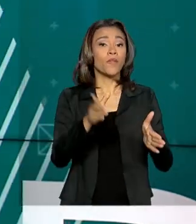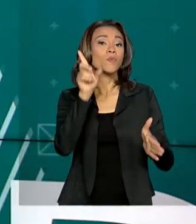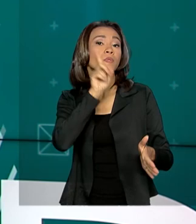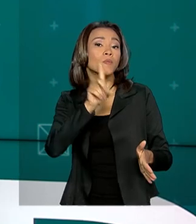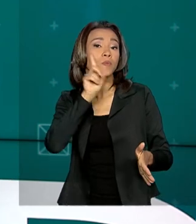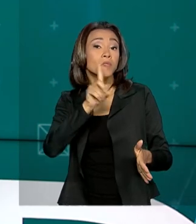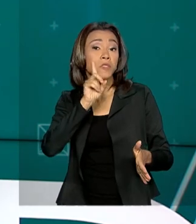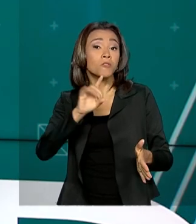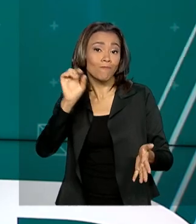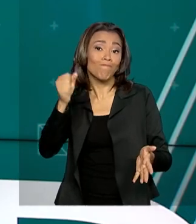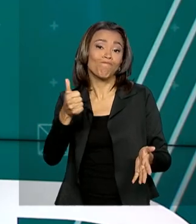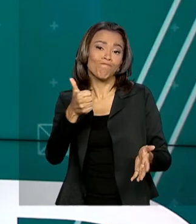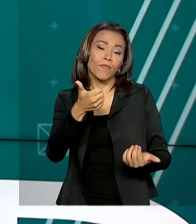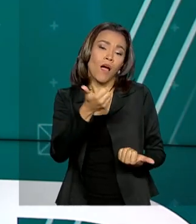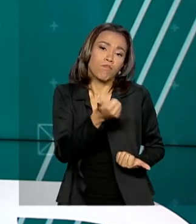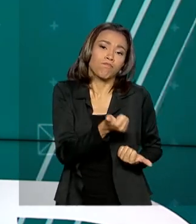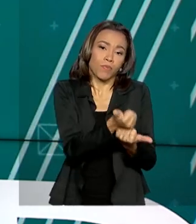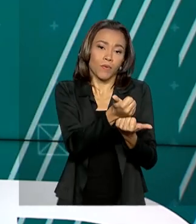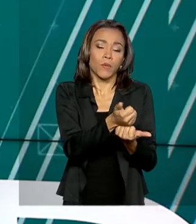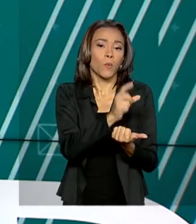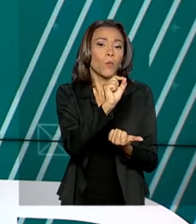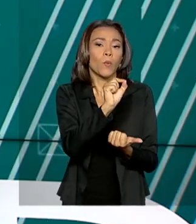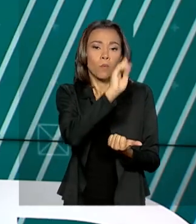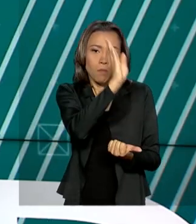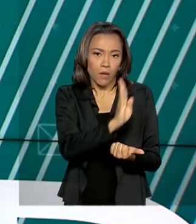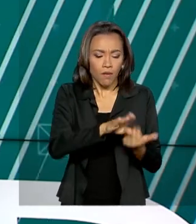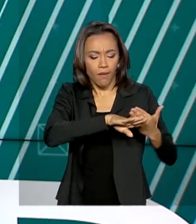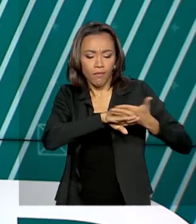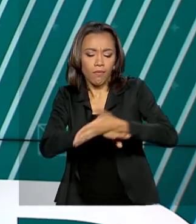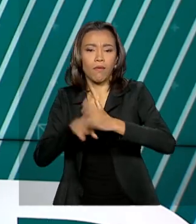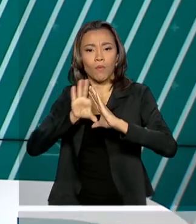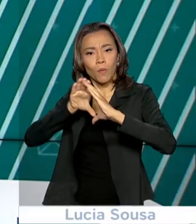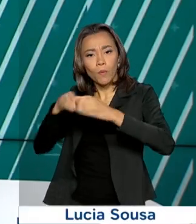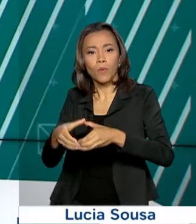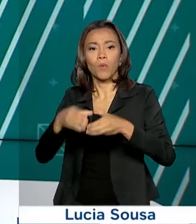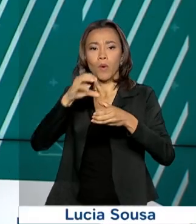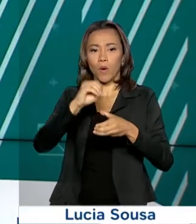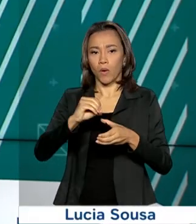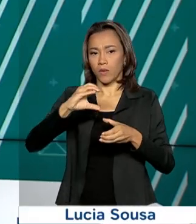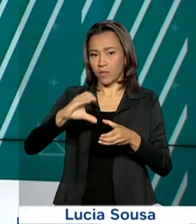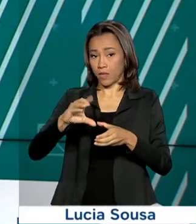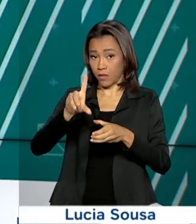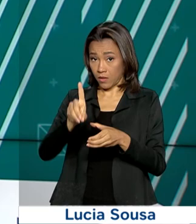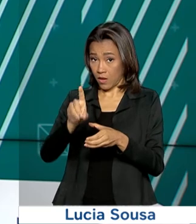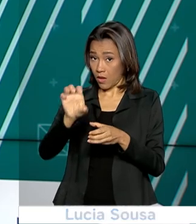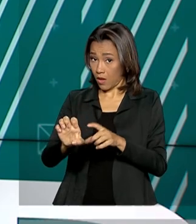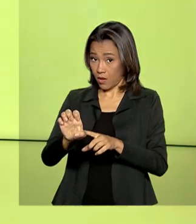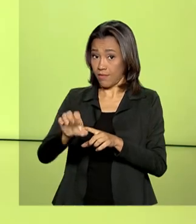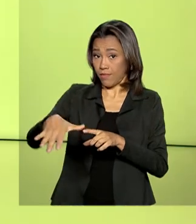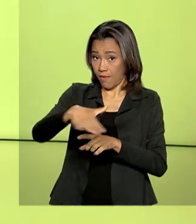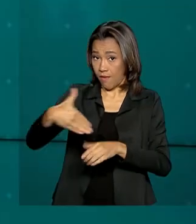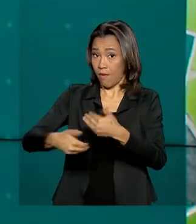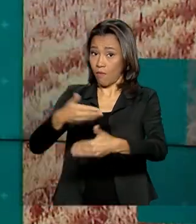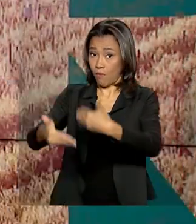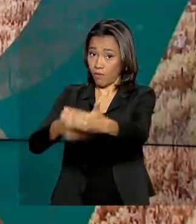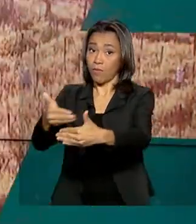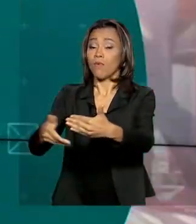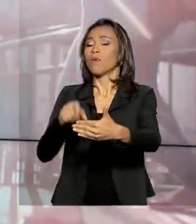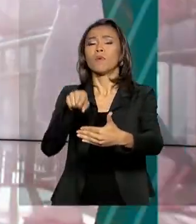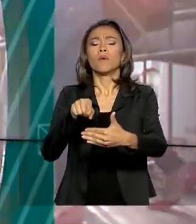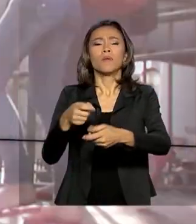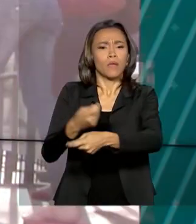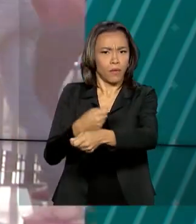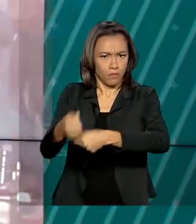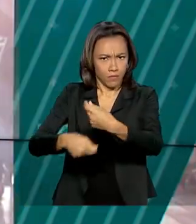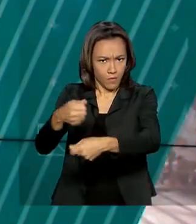confirmaram apoio à entrada do Brasil na Organização para a Cooperação e Desenvolvimento Econômico. A Embaixada Americana